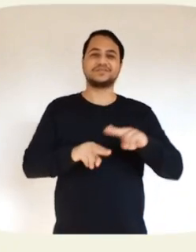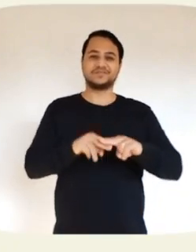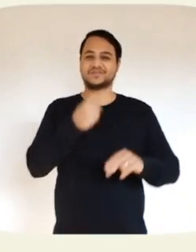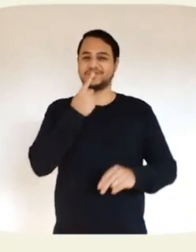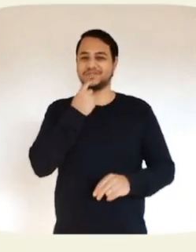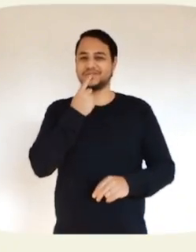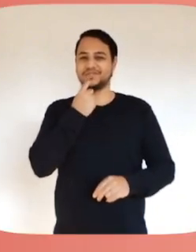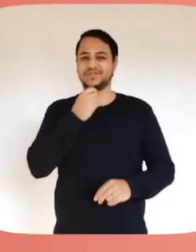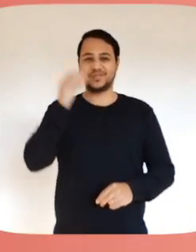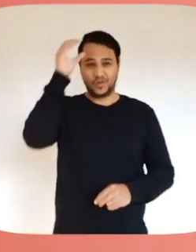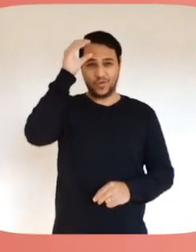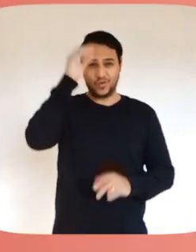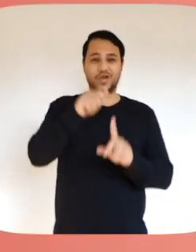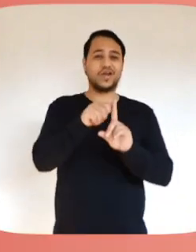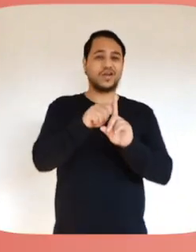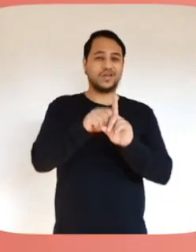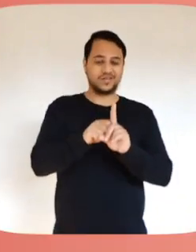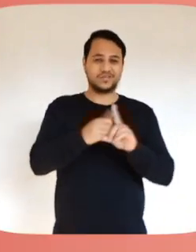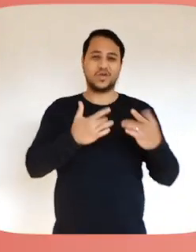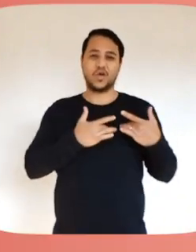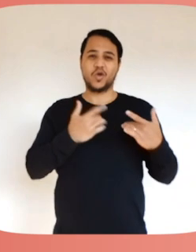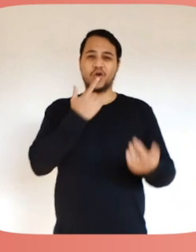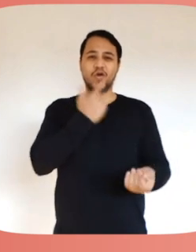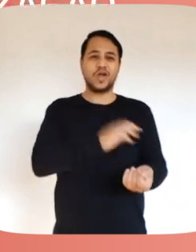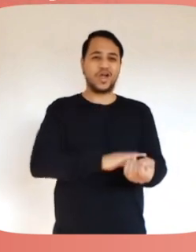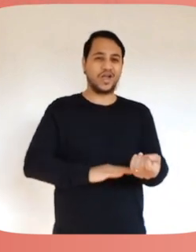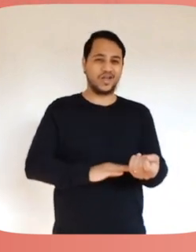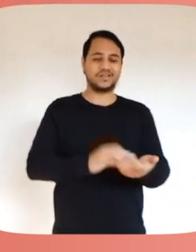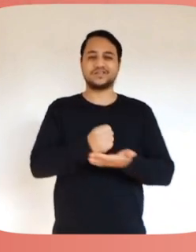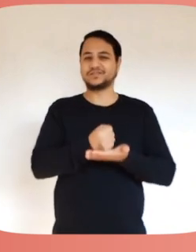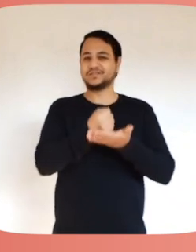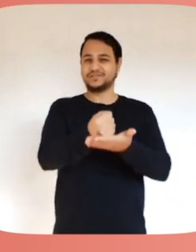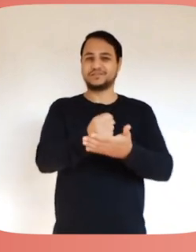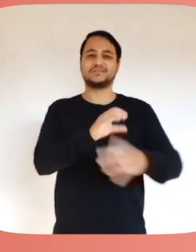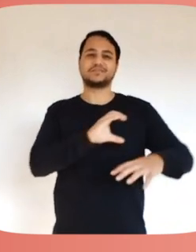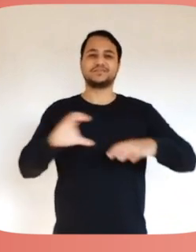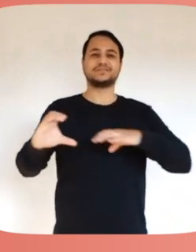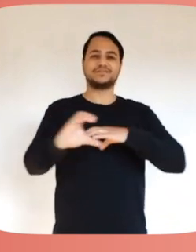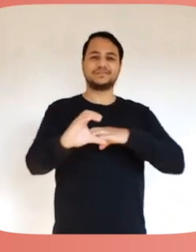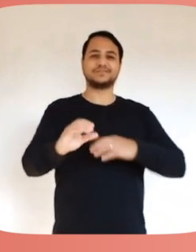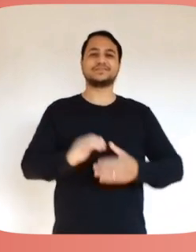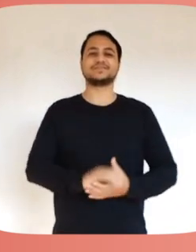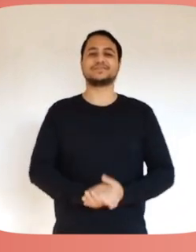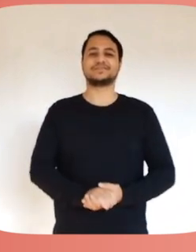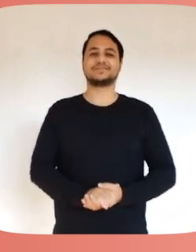Junho Vermelho, mês de conscientização para doação de sangue. Apoio, Rede Selinalta. Selinalta.